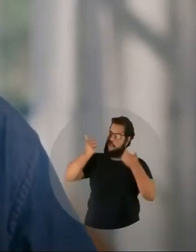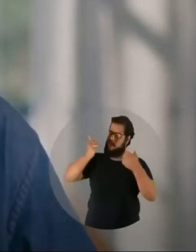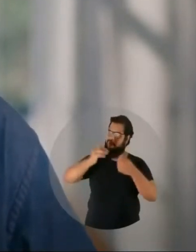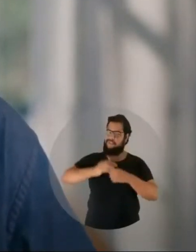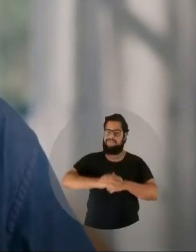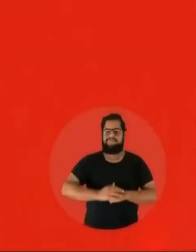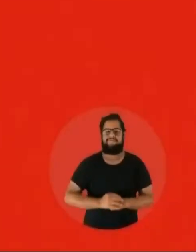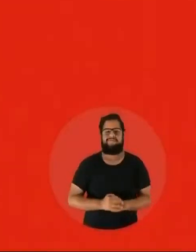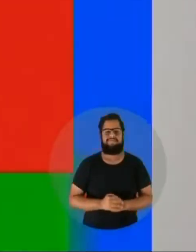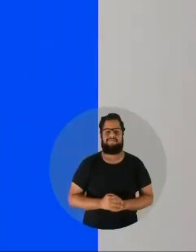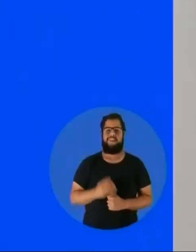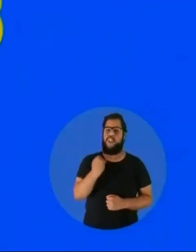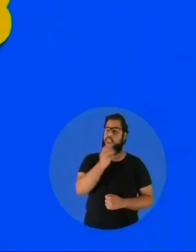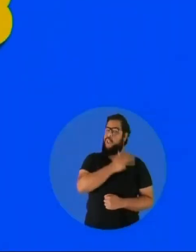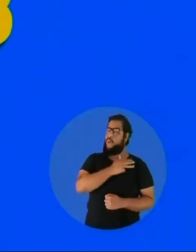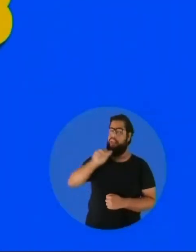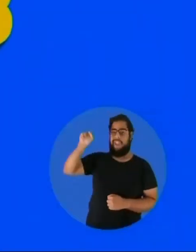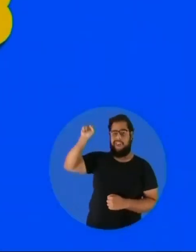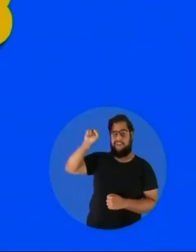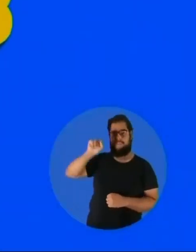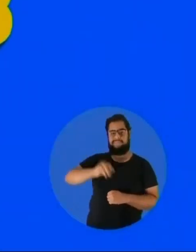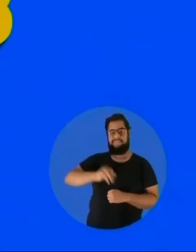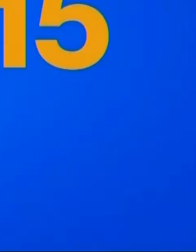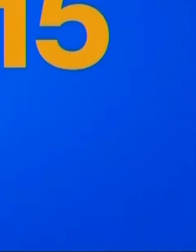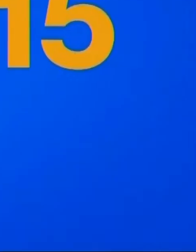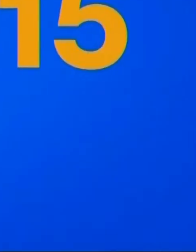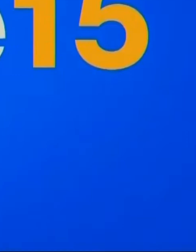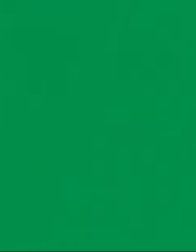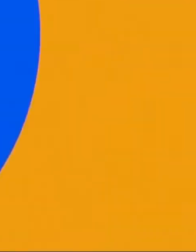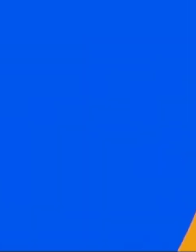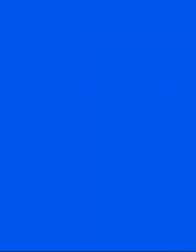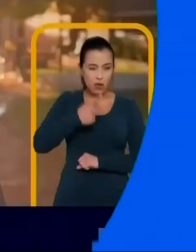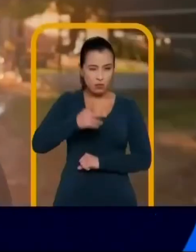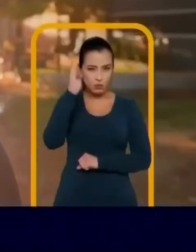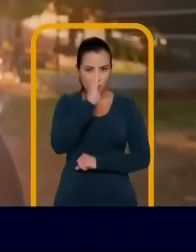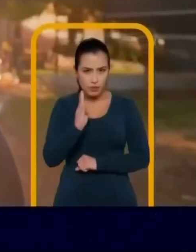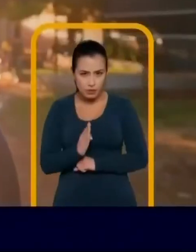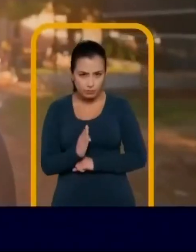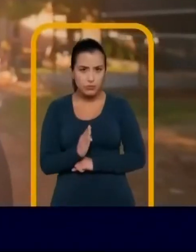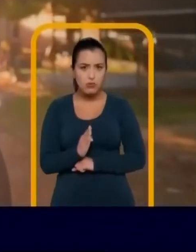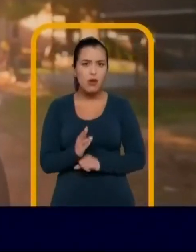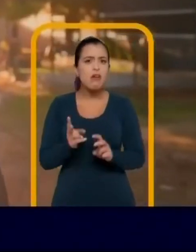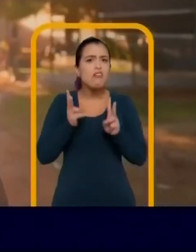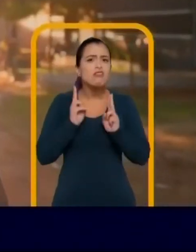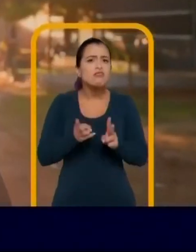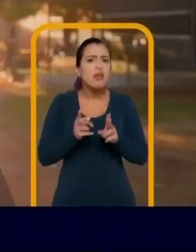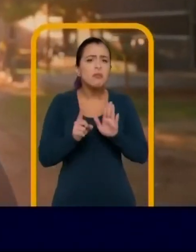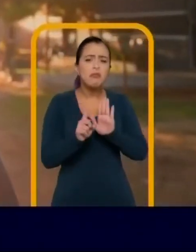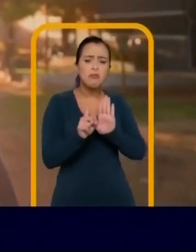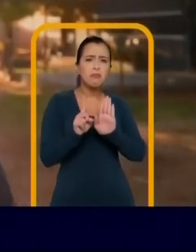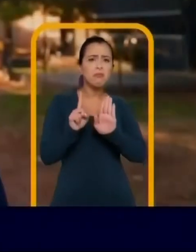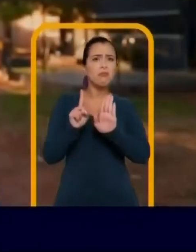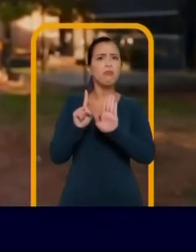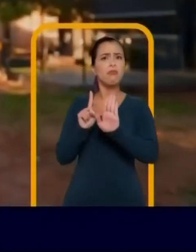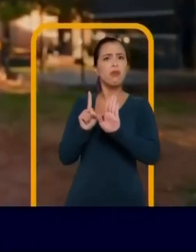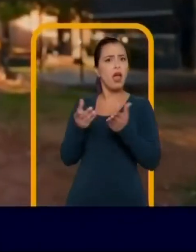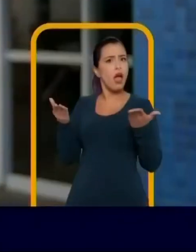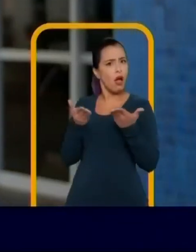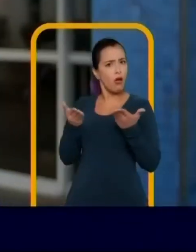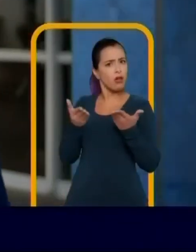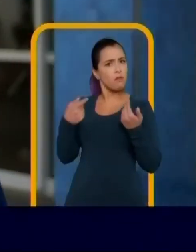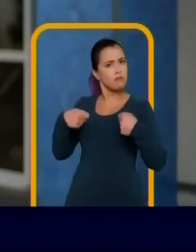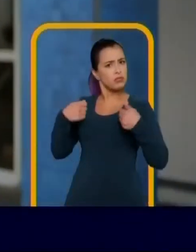a sua vida vai melhorar. Lula lá! As mulheres brasileiras fomos sempre eco.